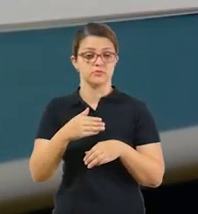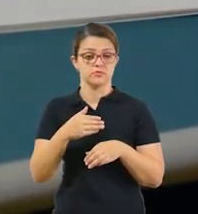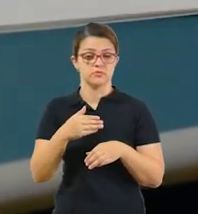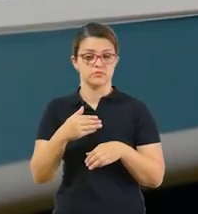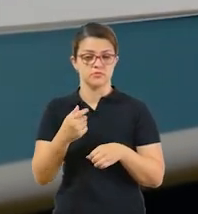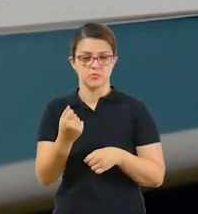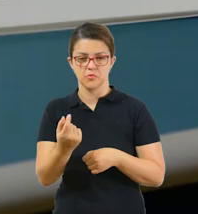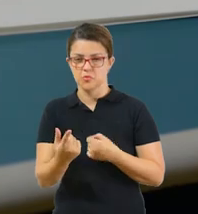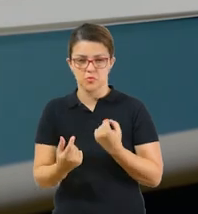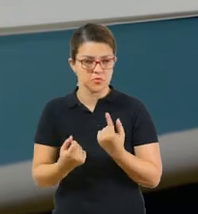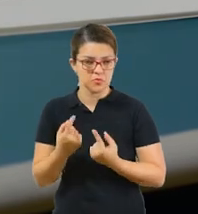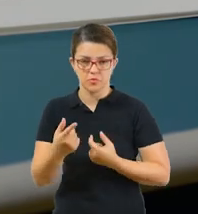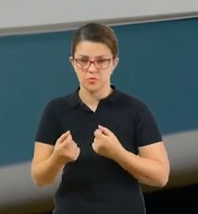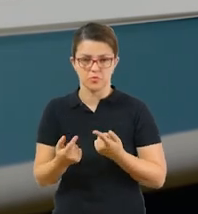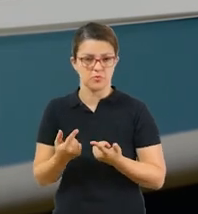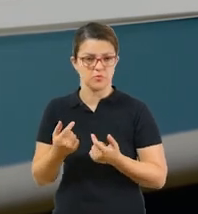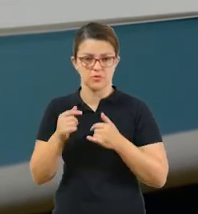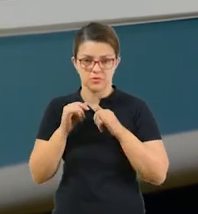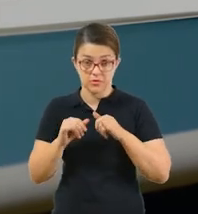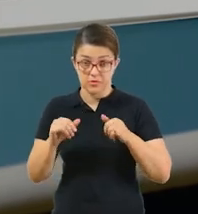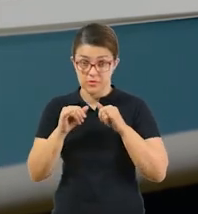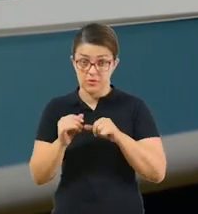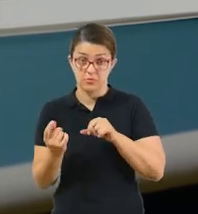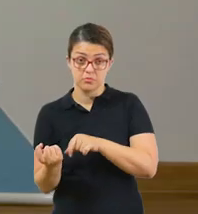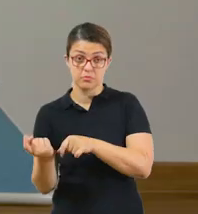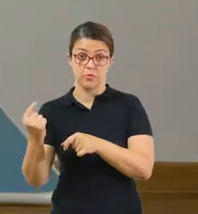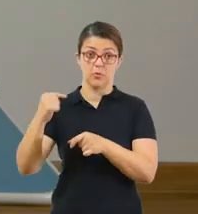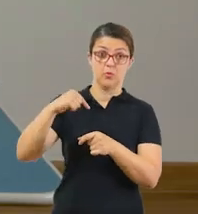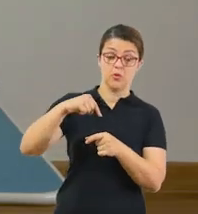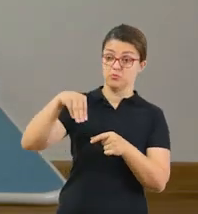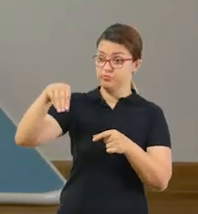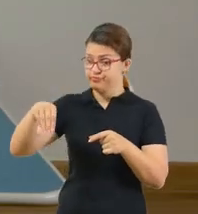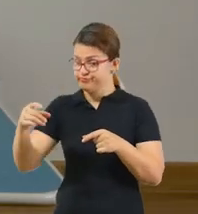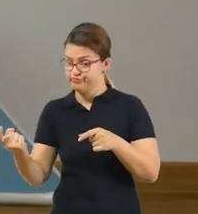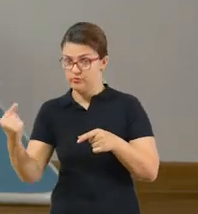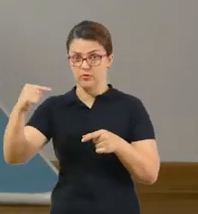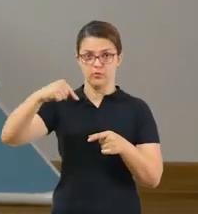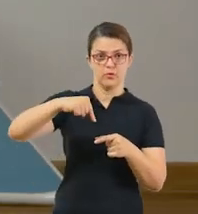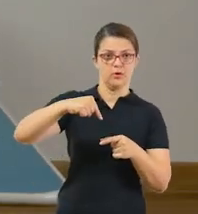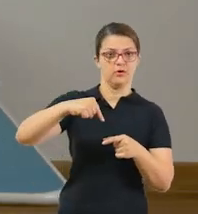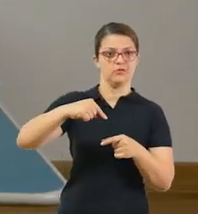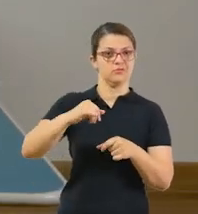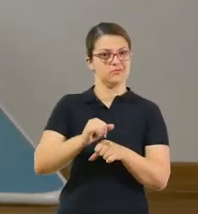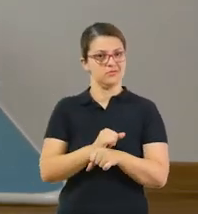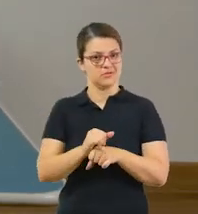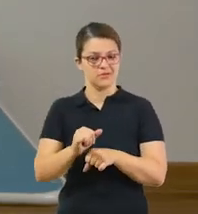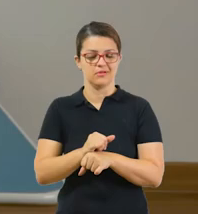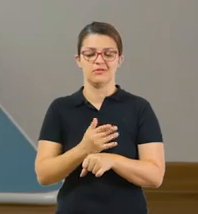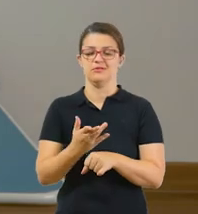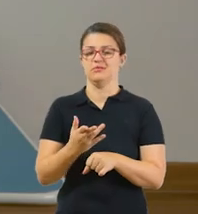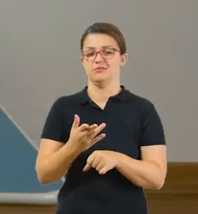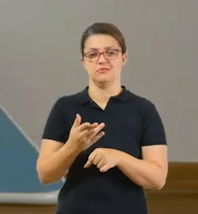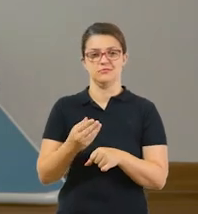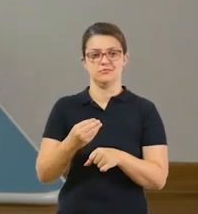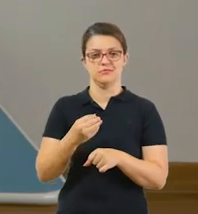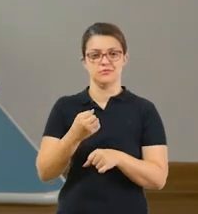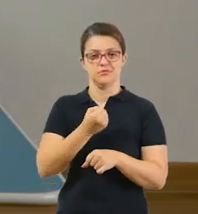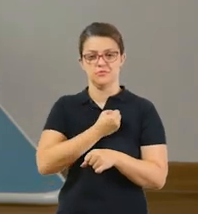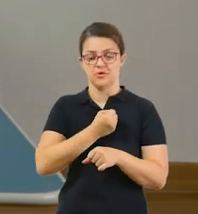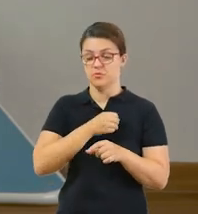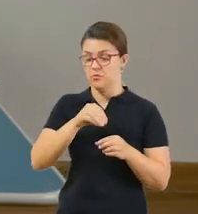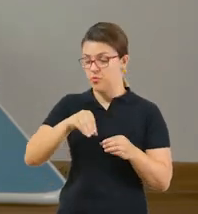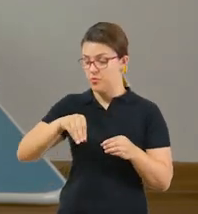E aqui pede algumas... algumas... algumas mensagens pedem para voltar. Aí você vai explorar toda essa...